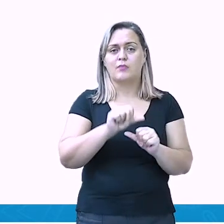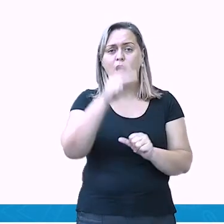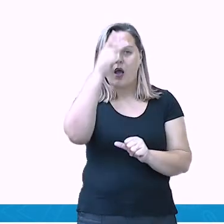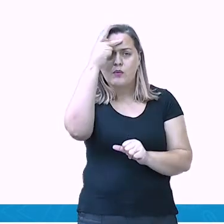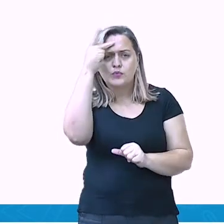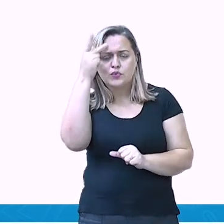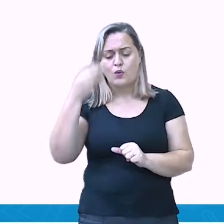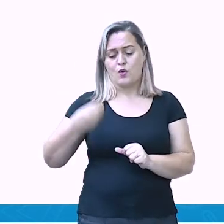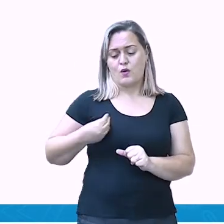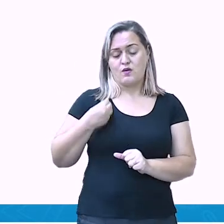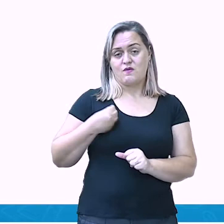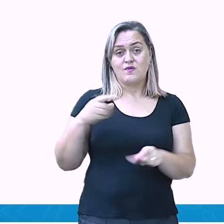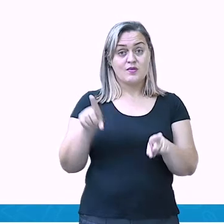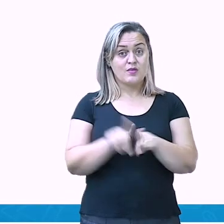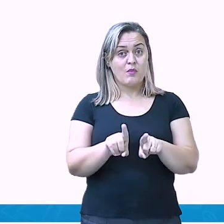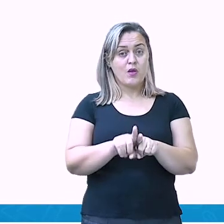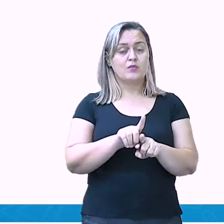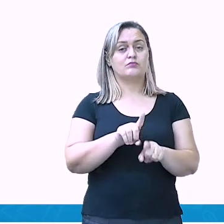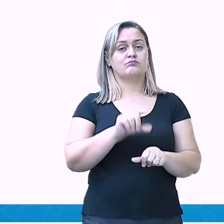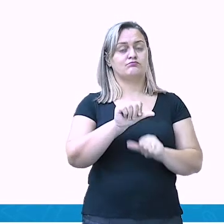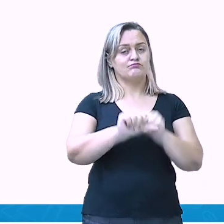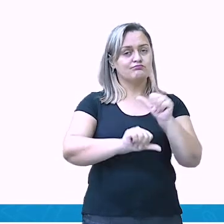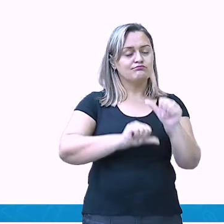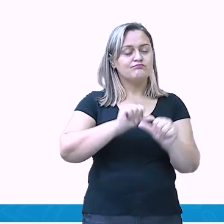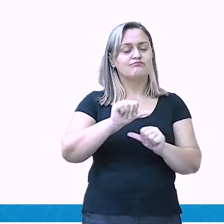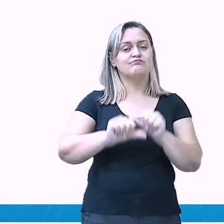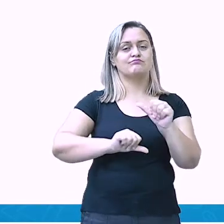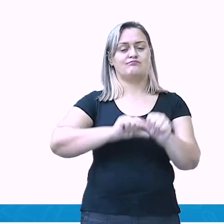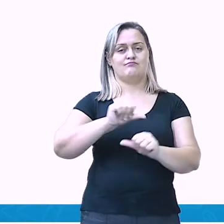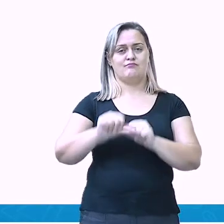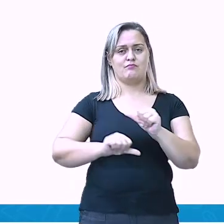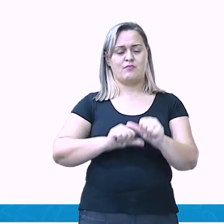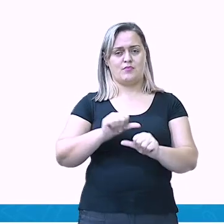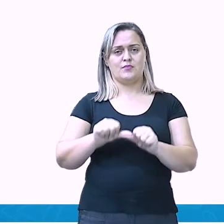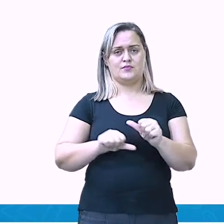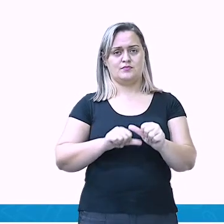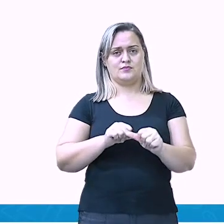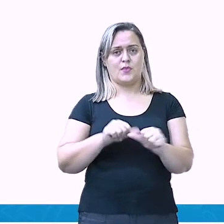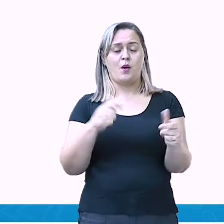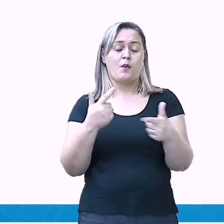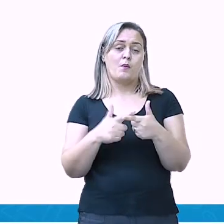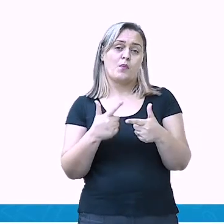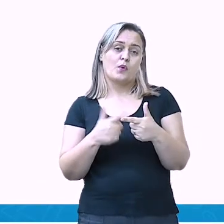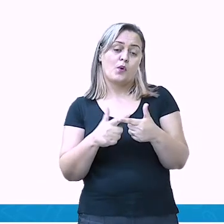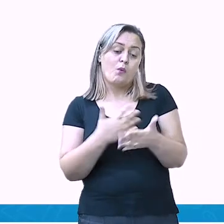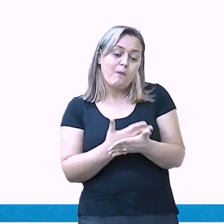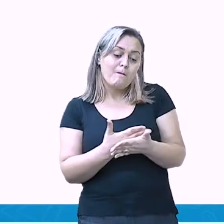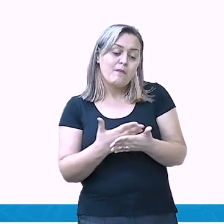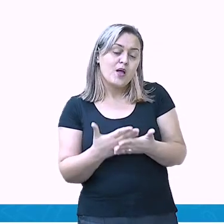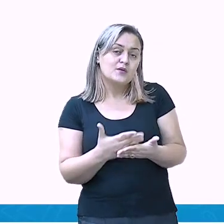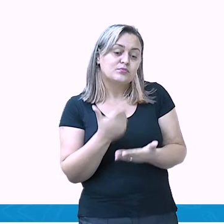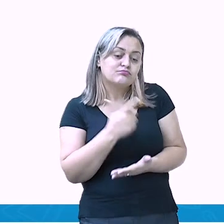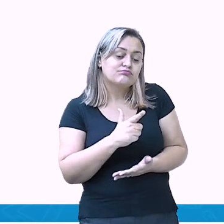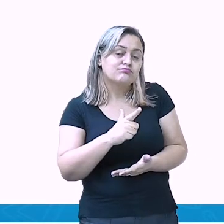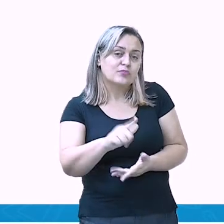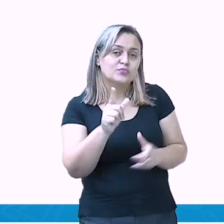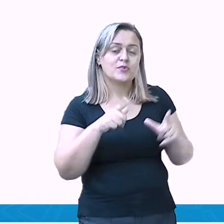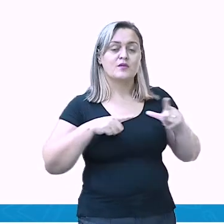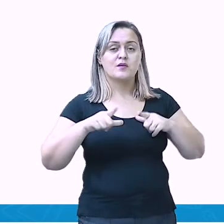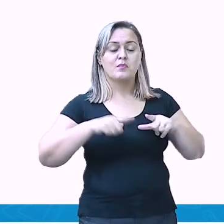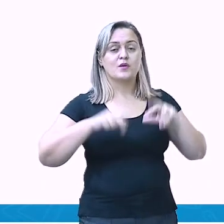vivem nesses locais, pois passam a realizar outros tipos de trabalho em atividades